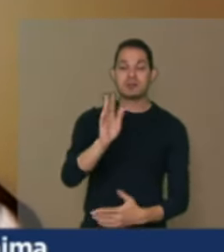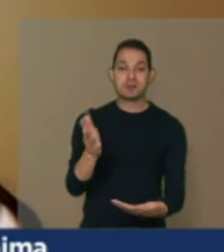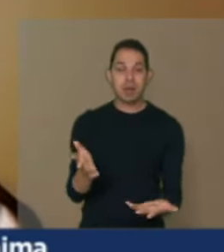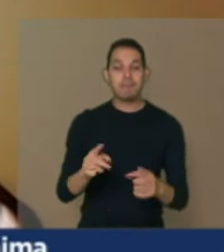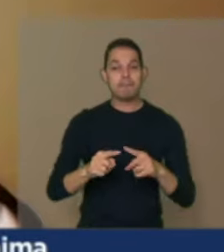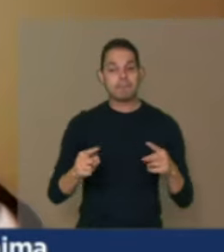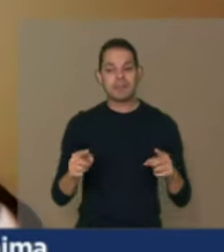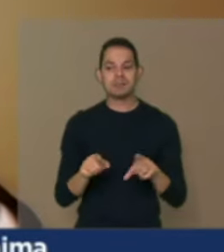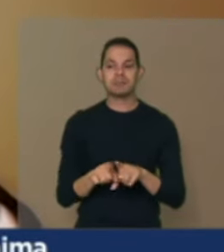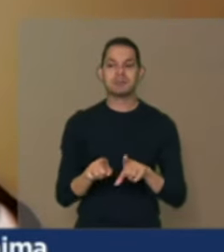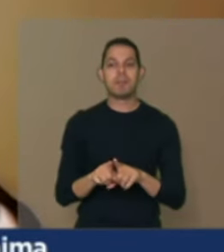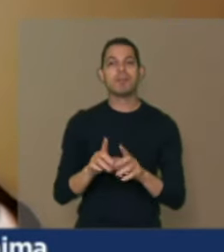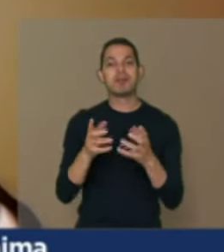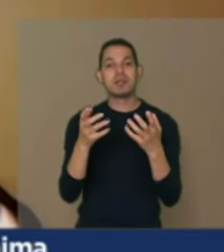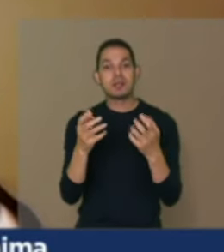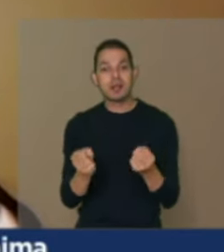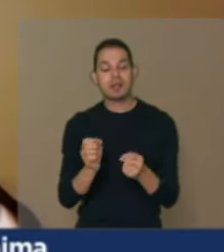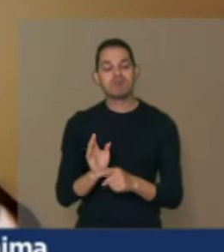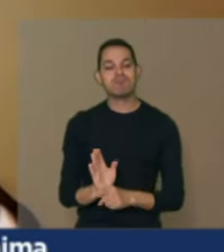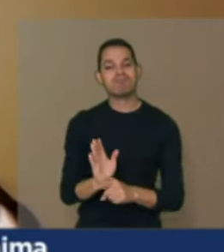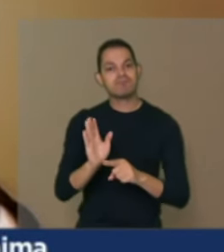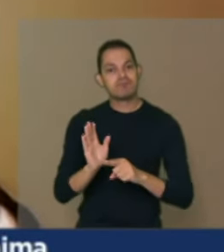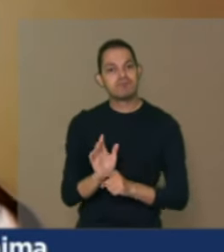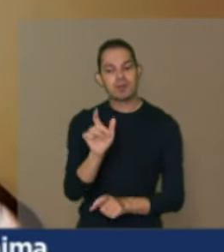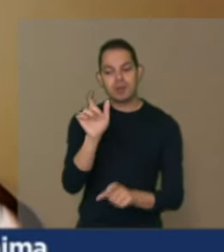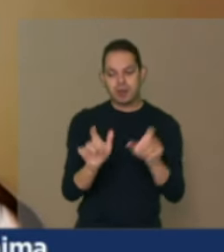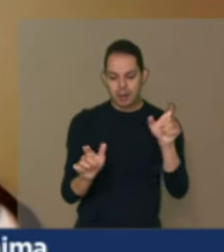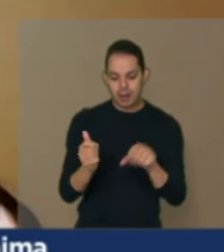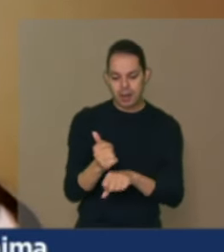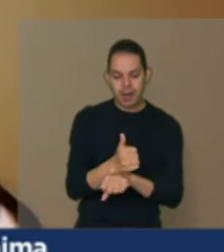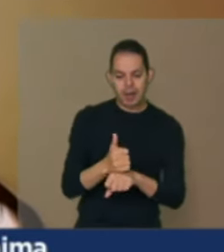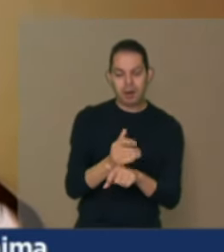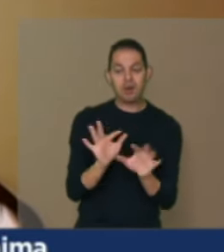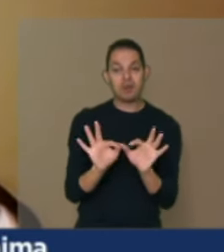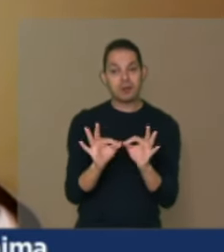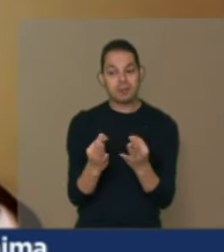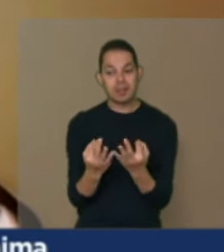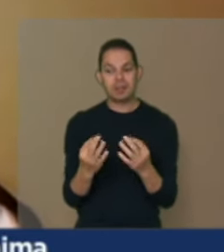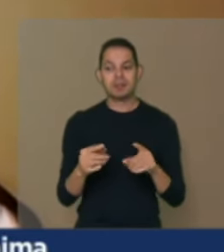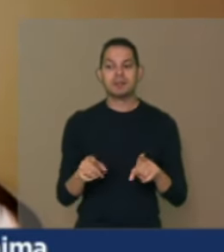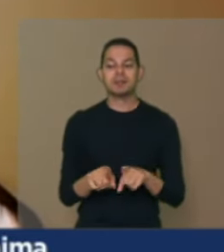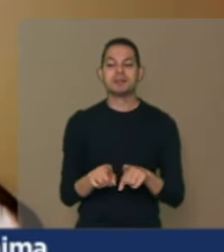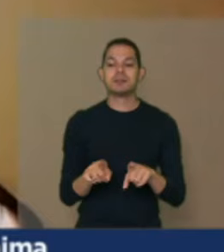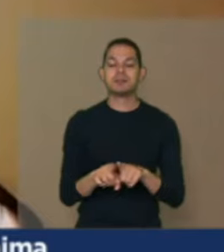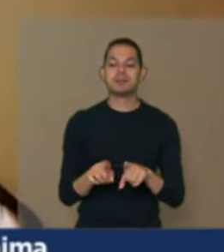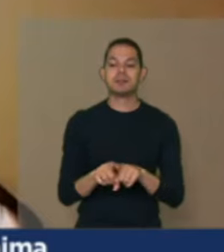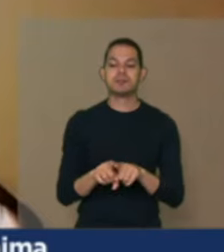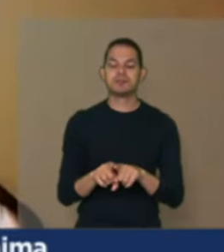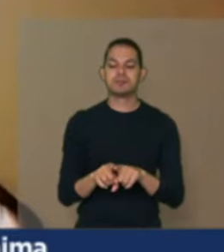reconhecendo a contribuição do agricultor familiar e não distante disso